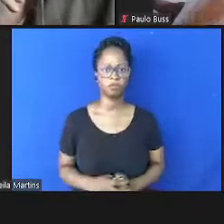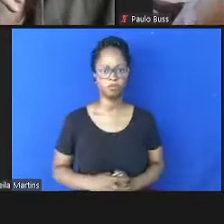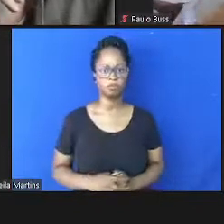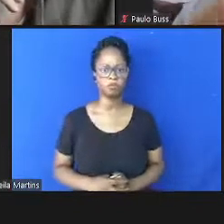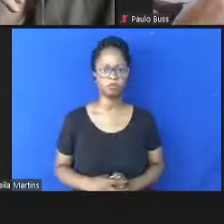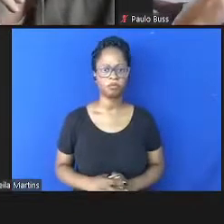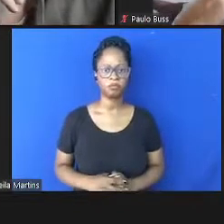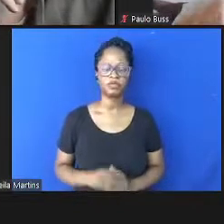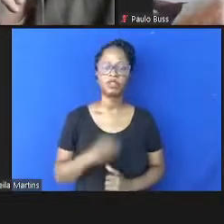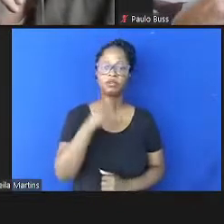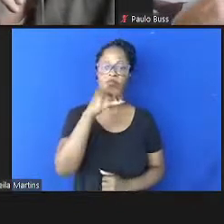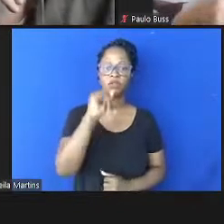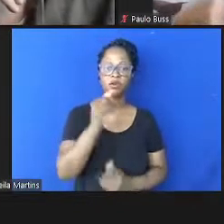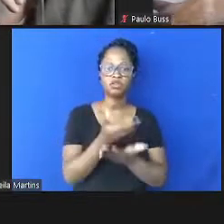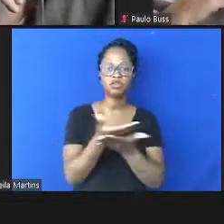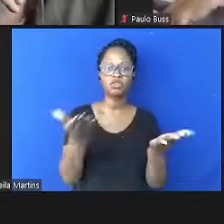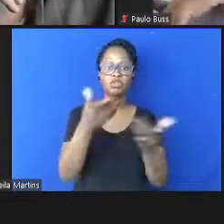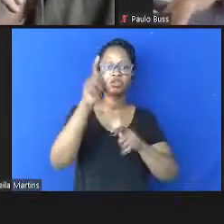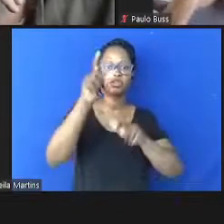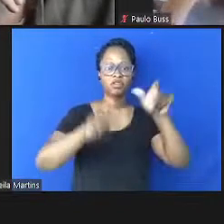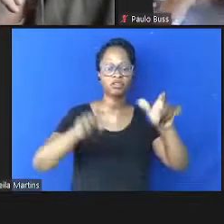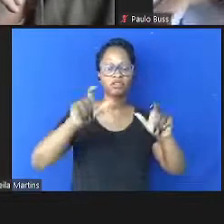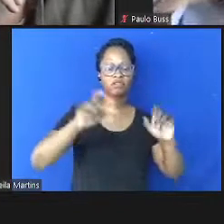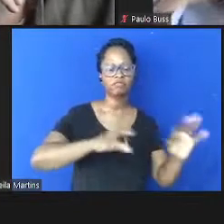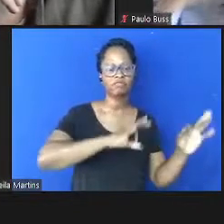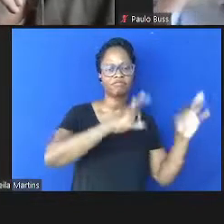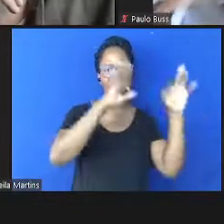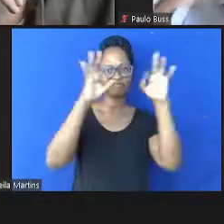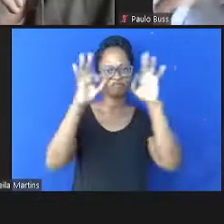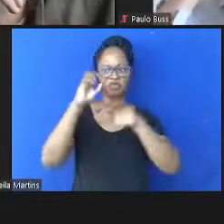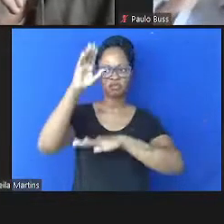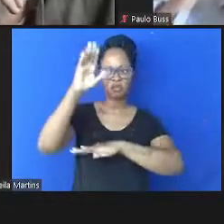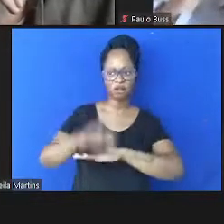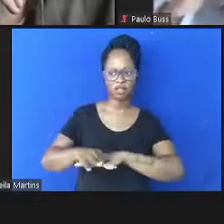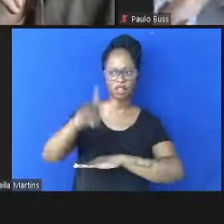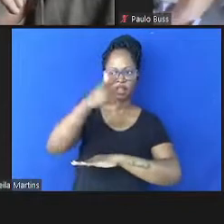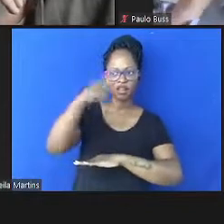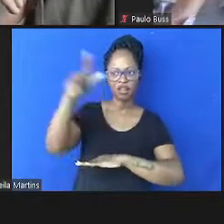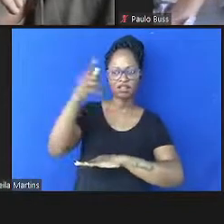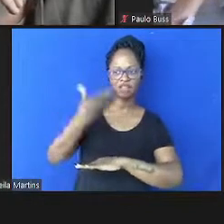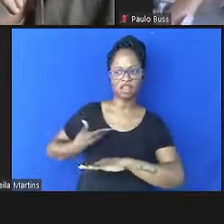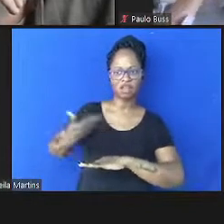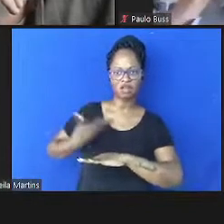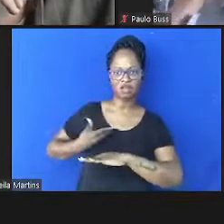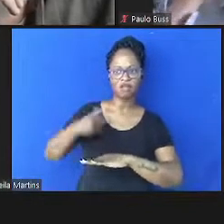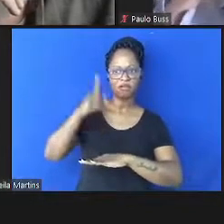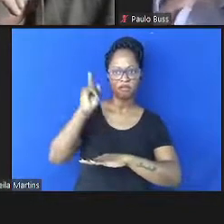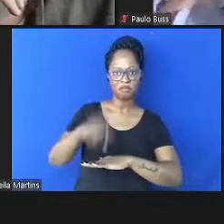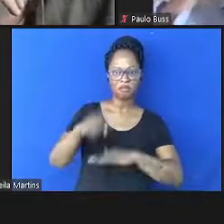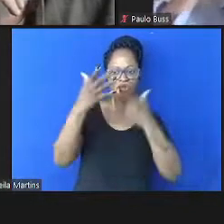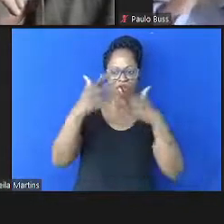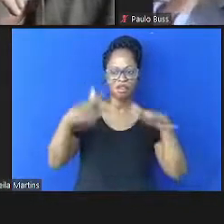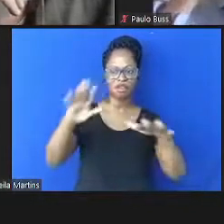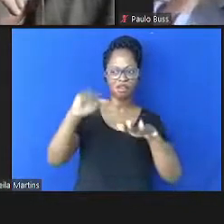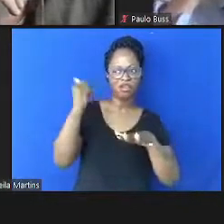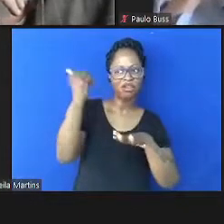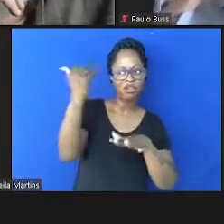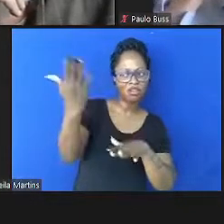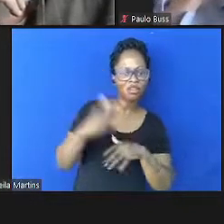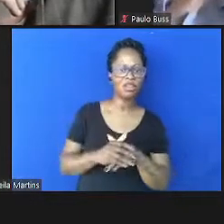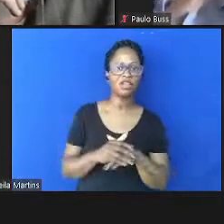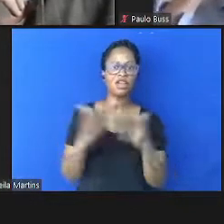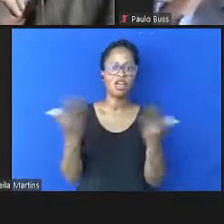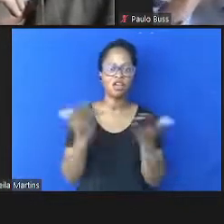Bom dia a todos que estão nos acompanhando, boa tarde aos colegas que estão do outro lado do Atlântico. Gostaria de